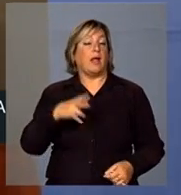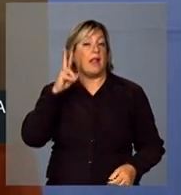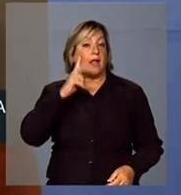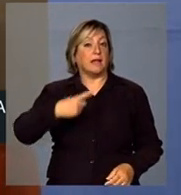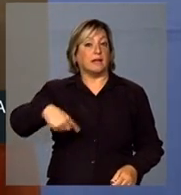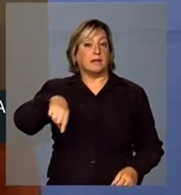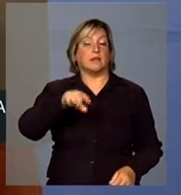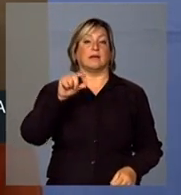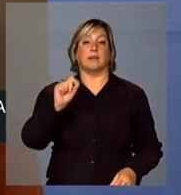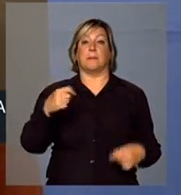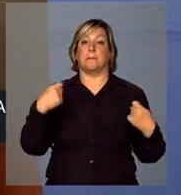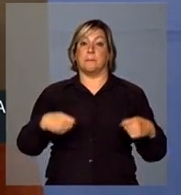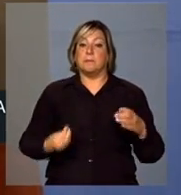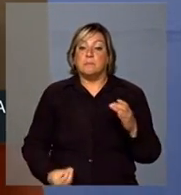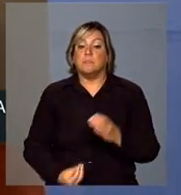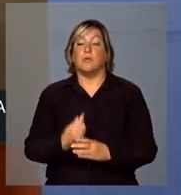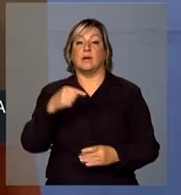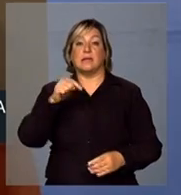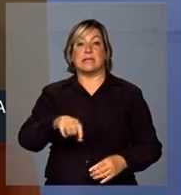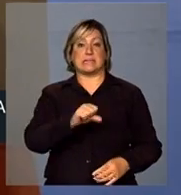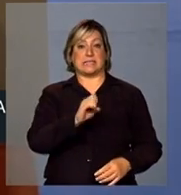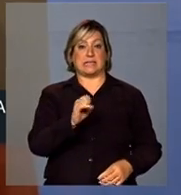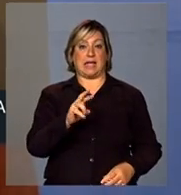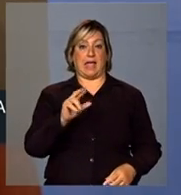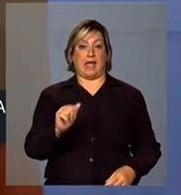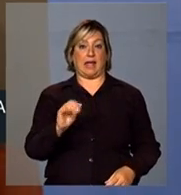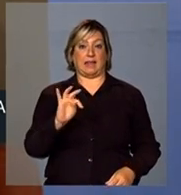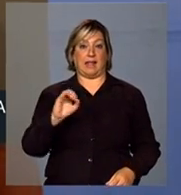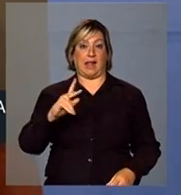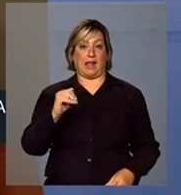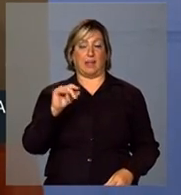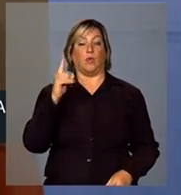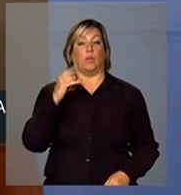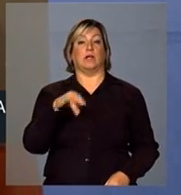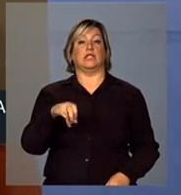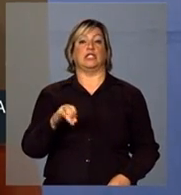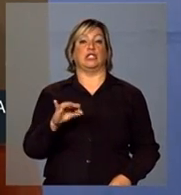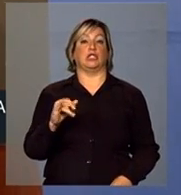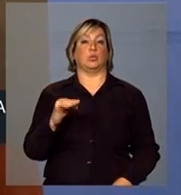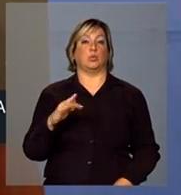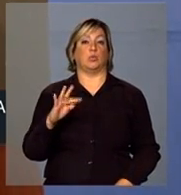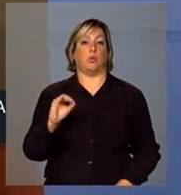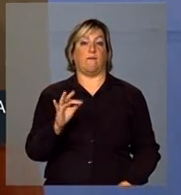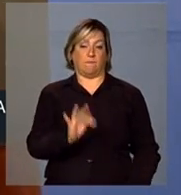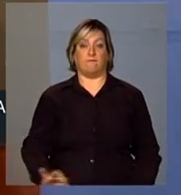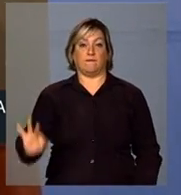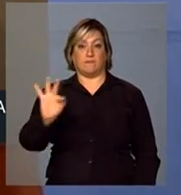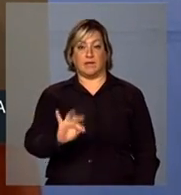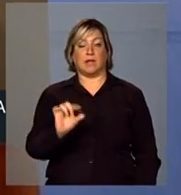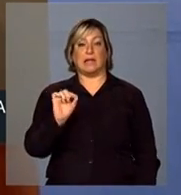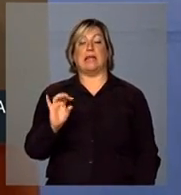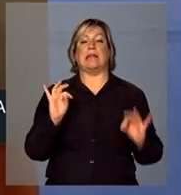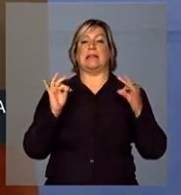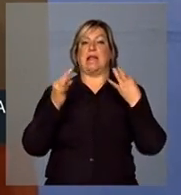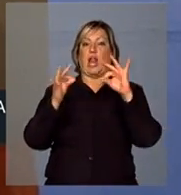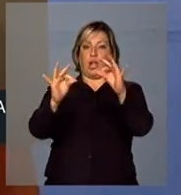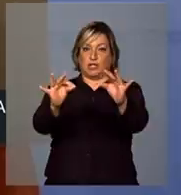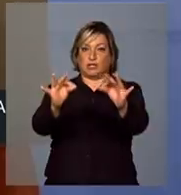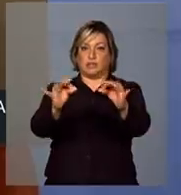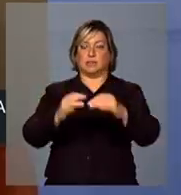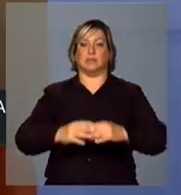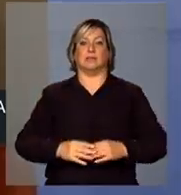que, inclusive, vamos implantar aqui em Serra Talhada o Instituto Federal de Tecnologia